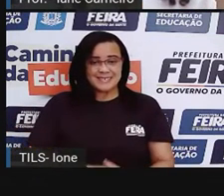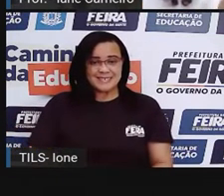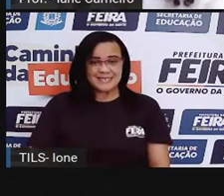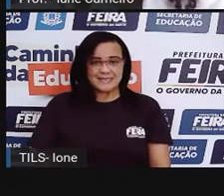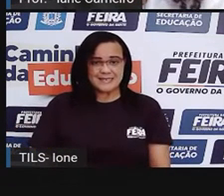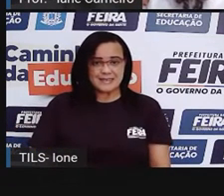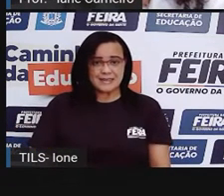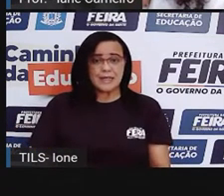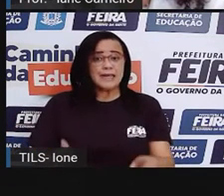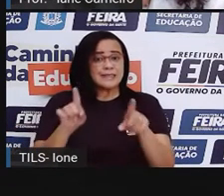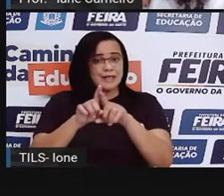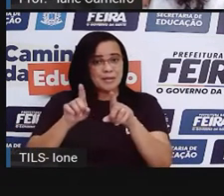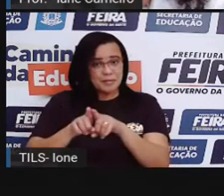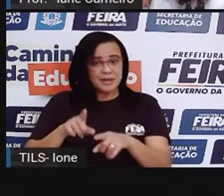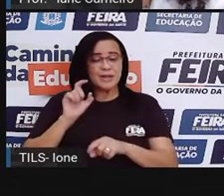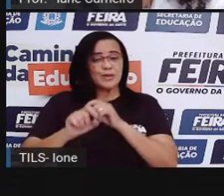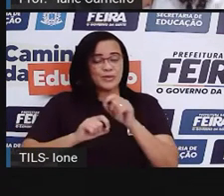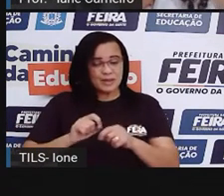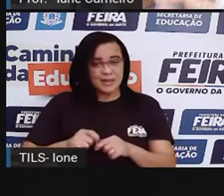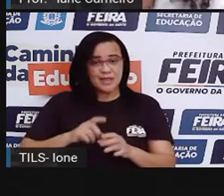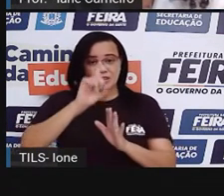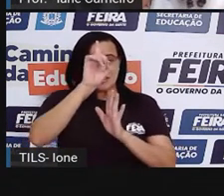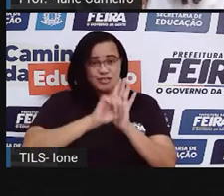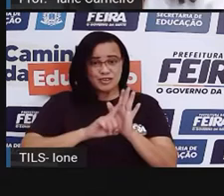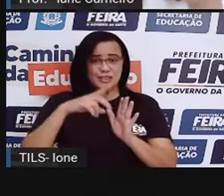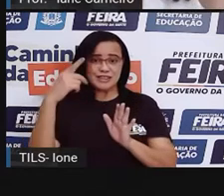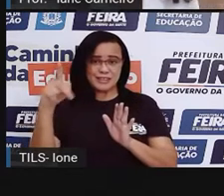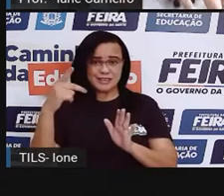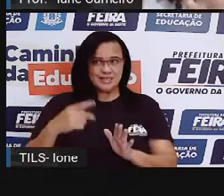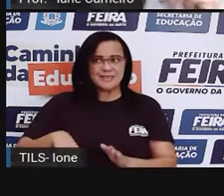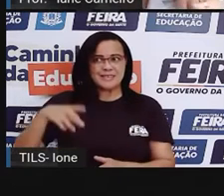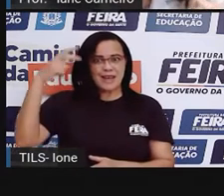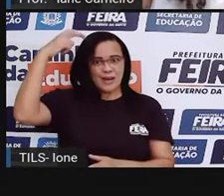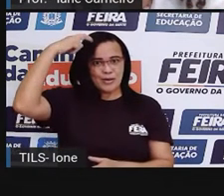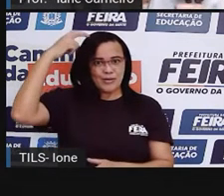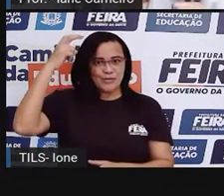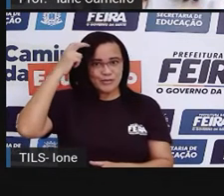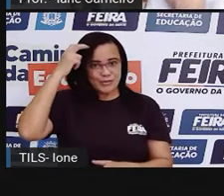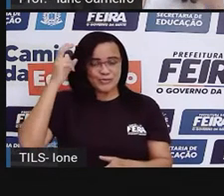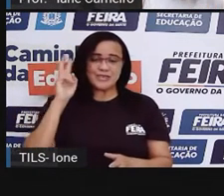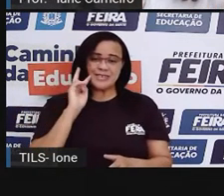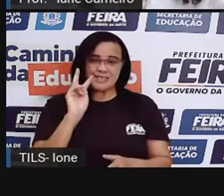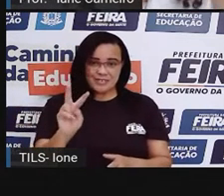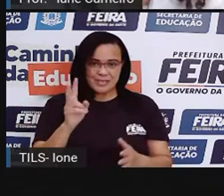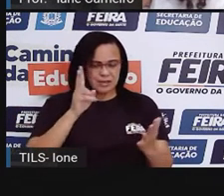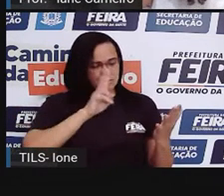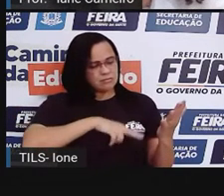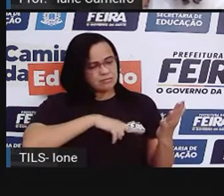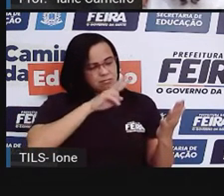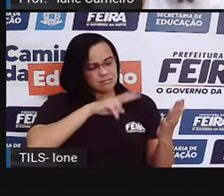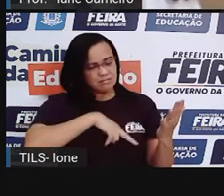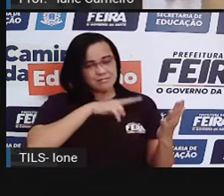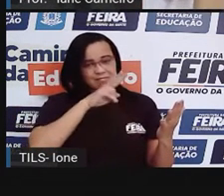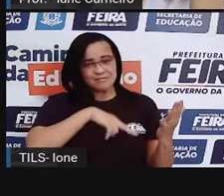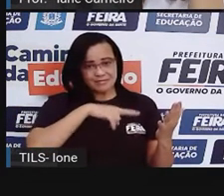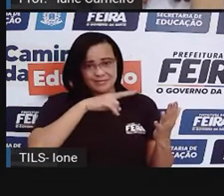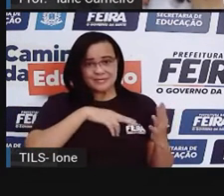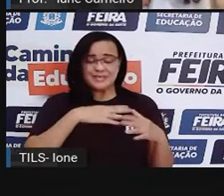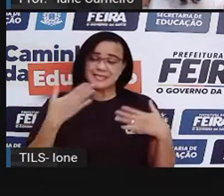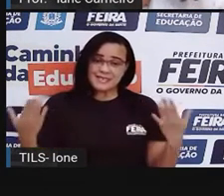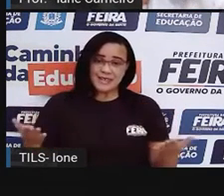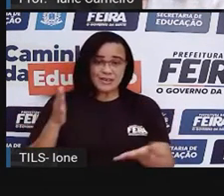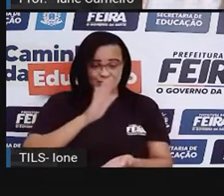à cultura, né? E a gente tá vendo aqui o amiguinho de Mônica lendo embaixo da árvore, né? Então, toda criança, ela tem